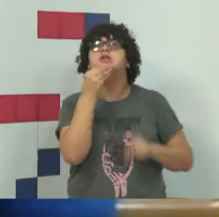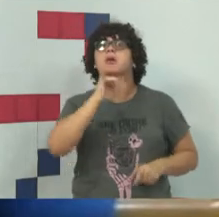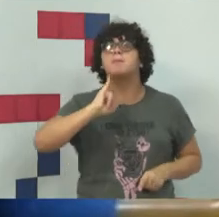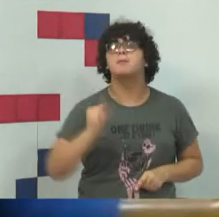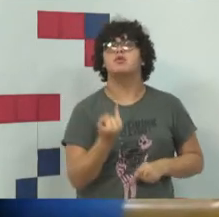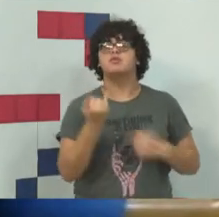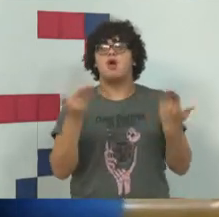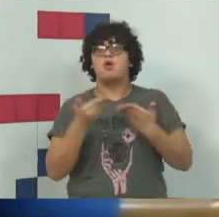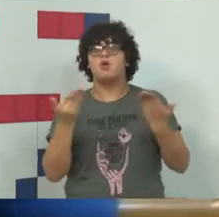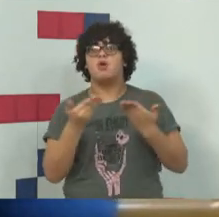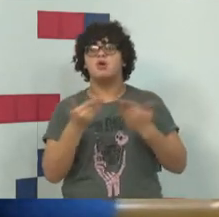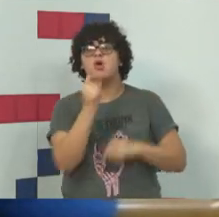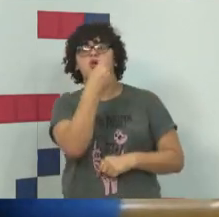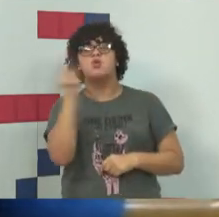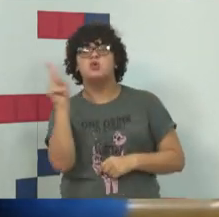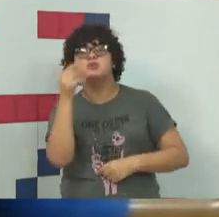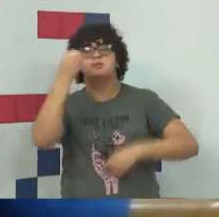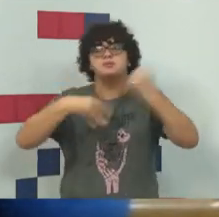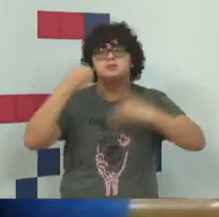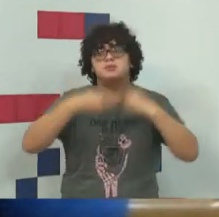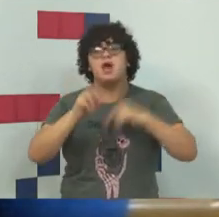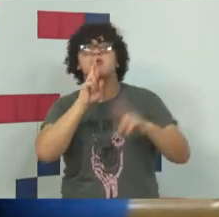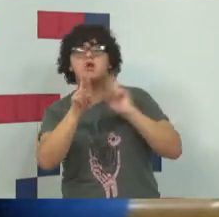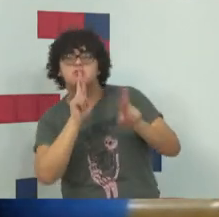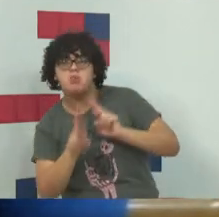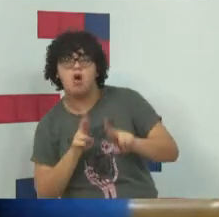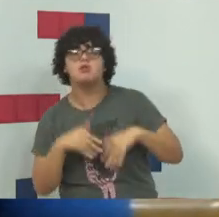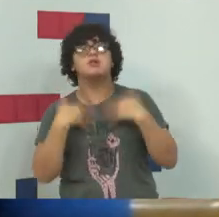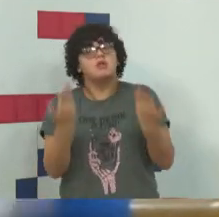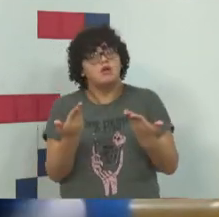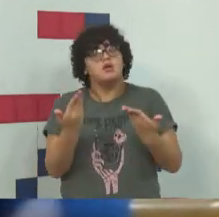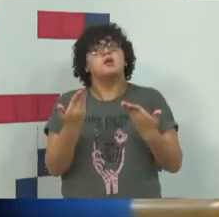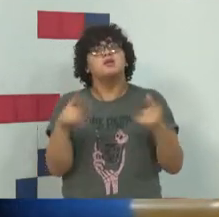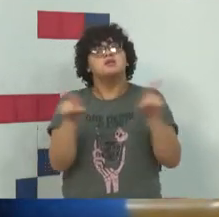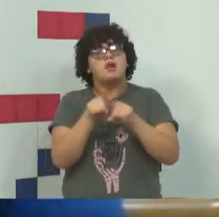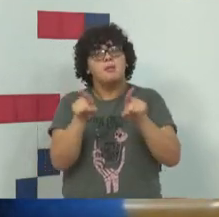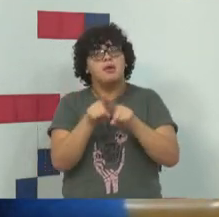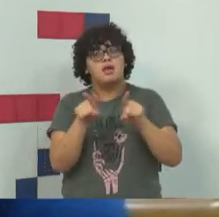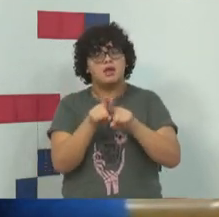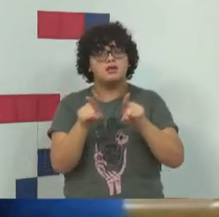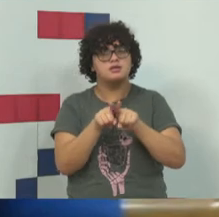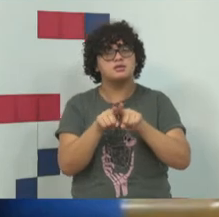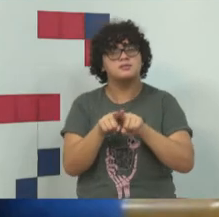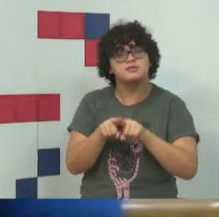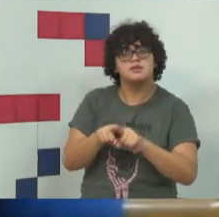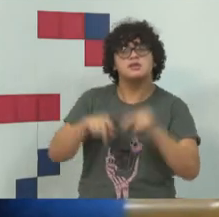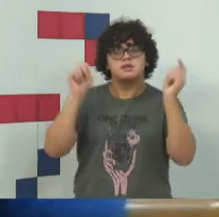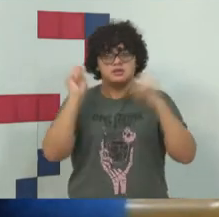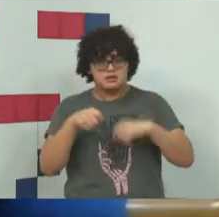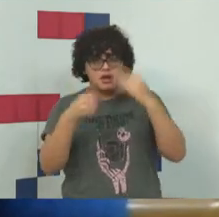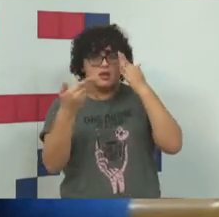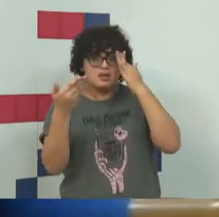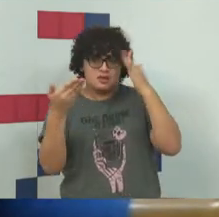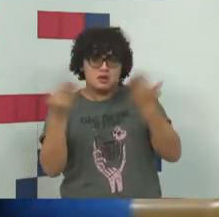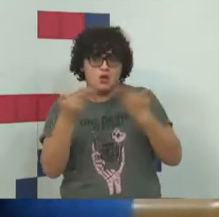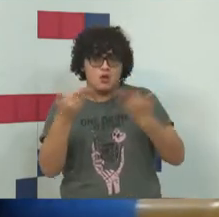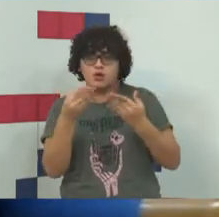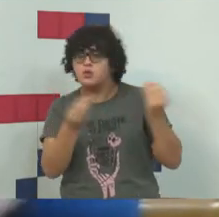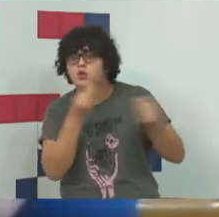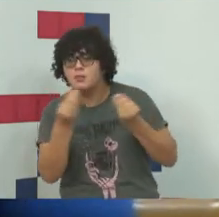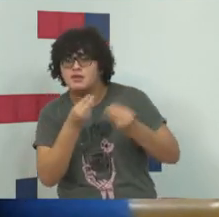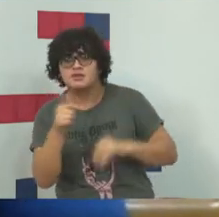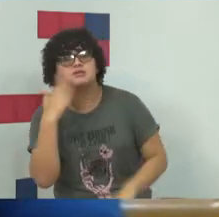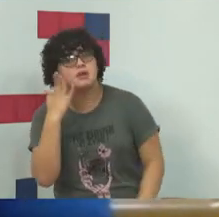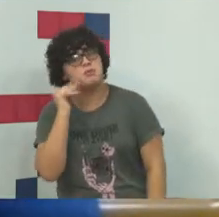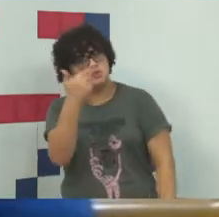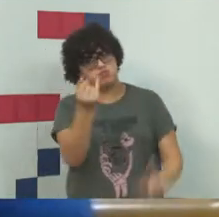as últimas respostas, os últimos comentários, também penalidades, ainda que de uma,